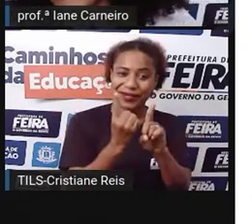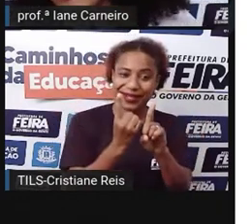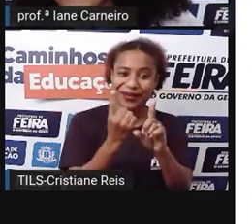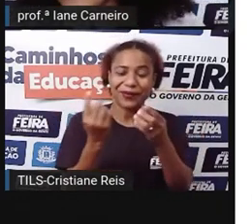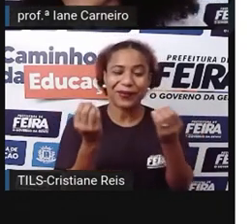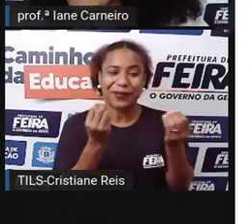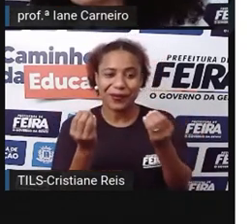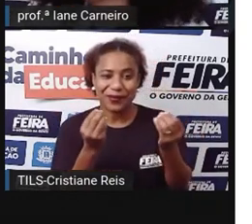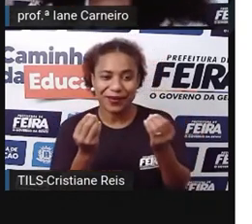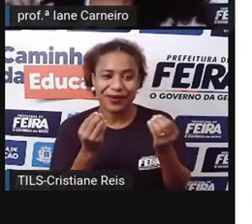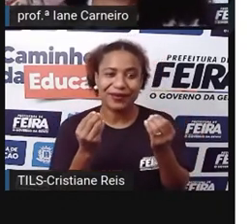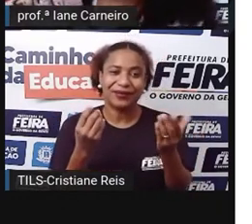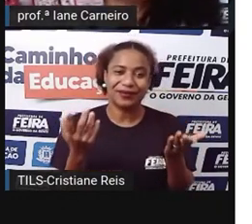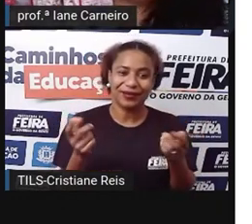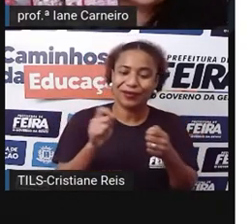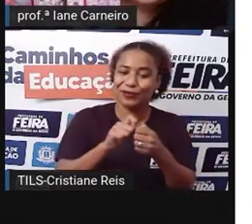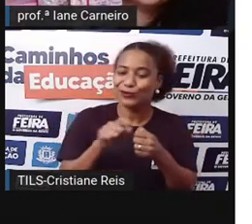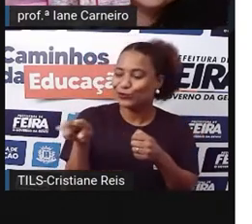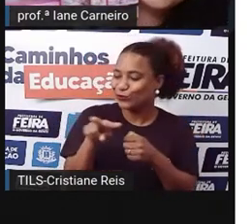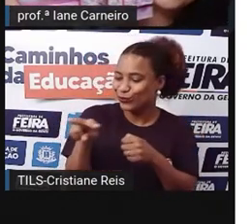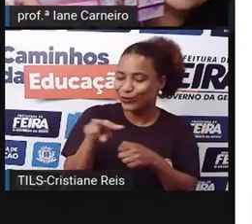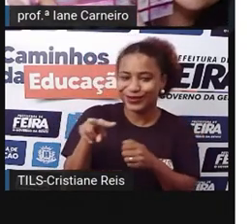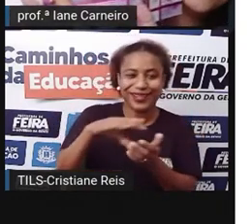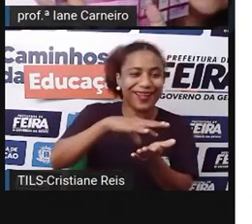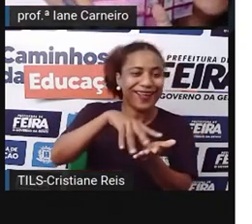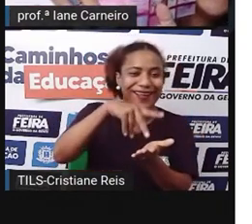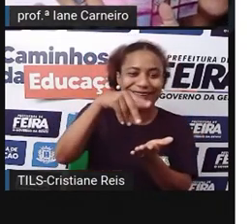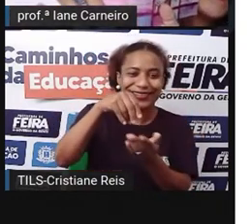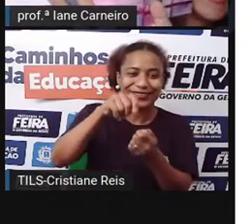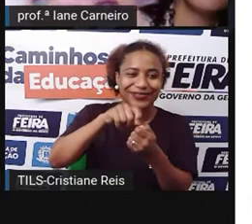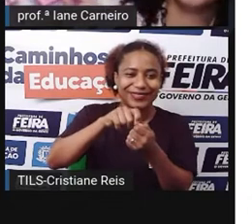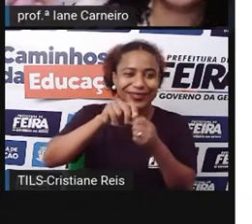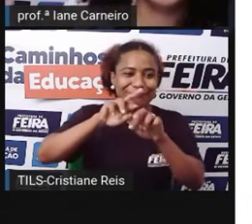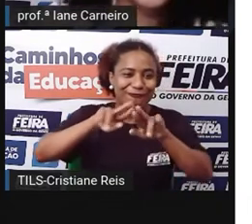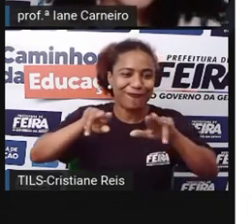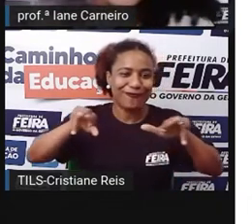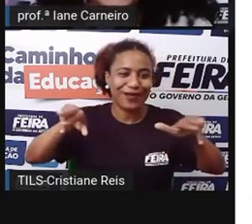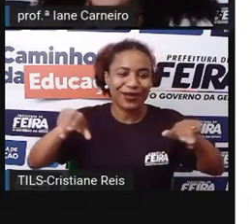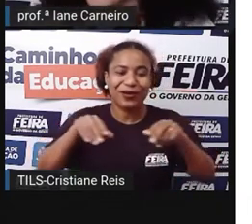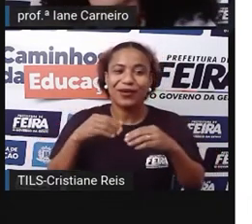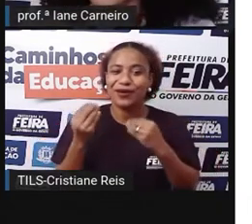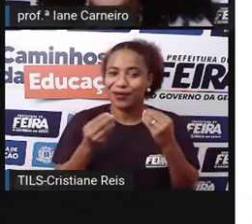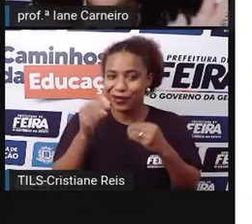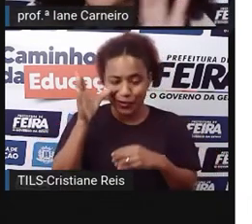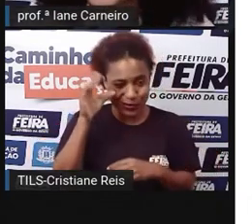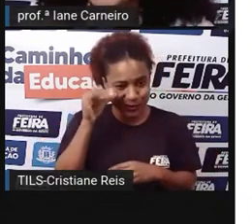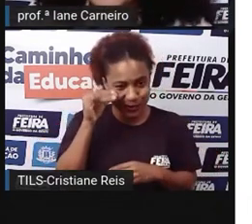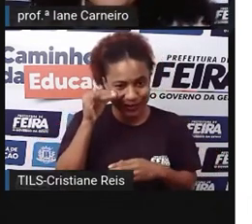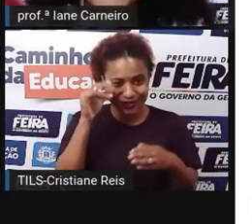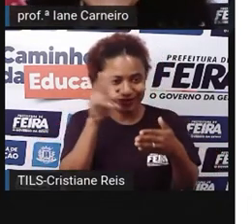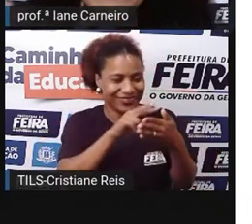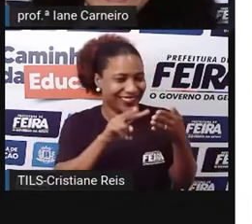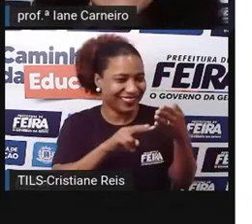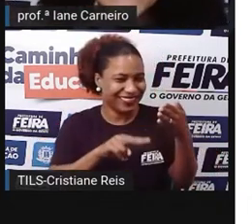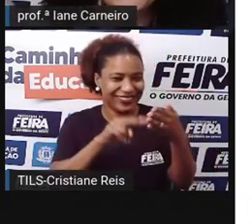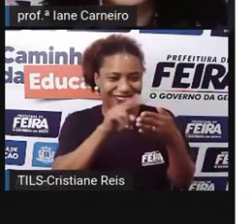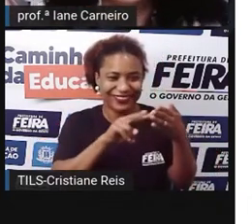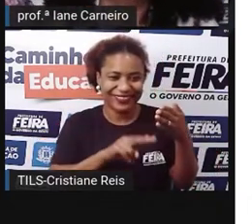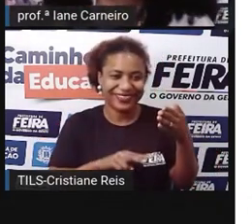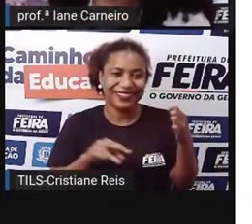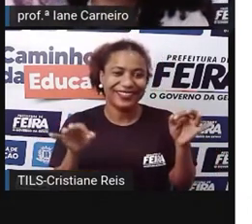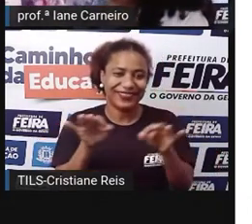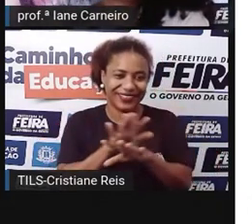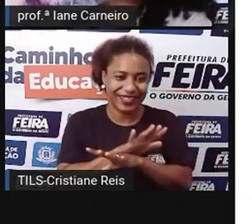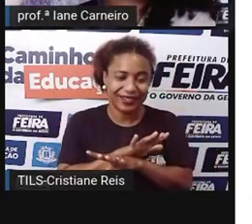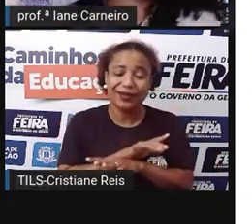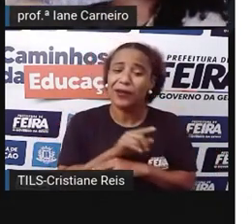quais seriam as artes que os dois aprontariam. Olha que lindo, a Pró está curiosa para ler, eu vou levar para casa para terminar de ler. E aí você